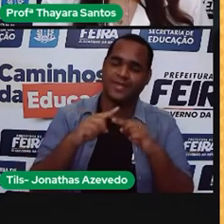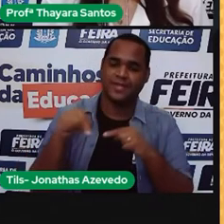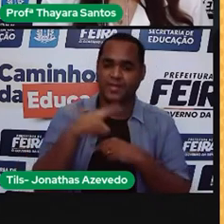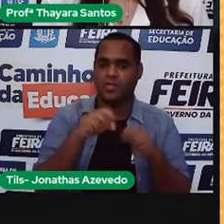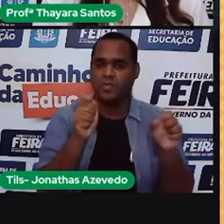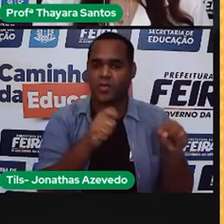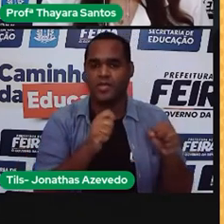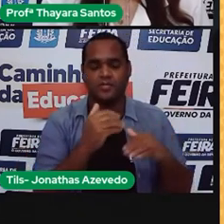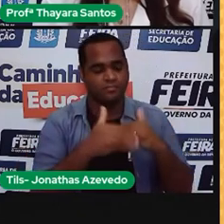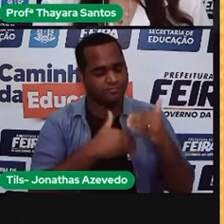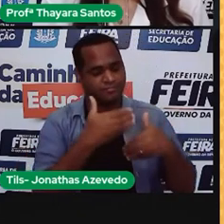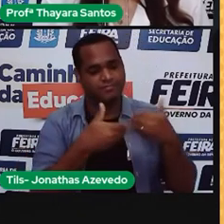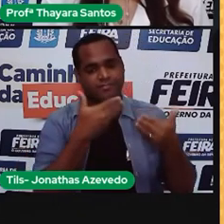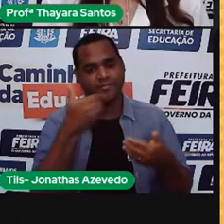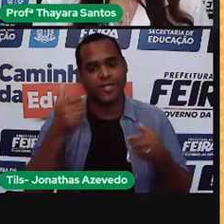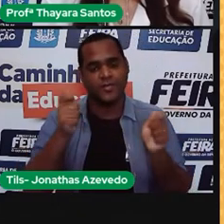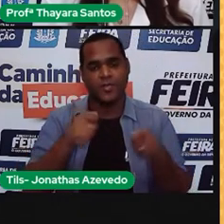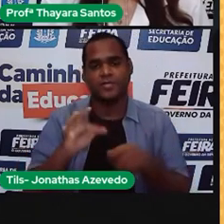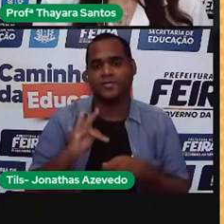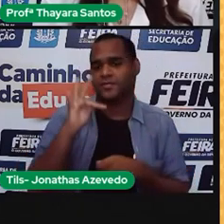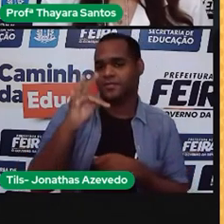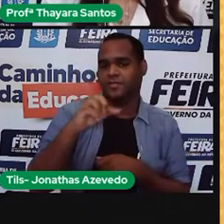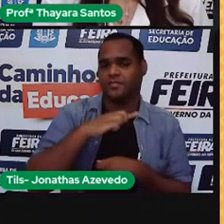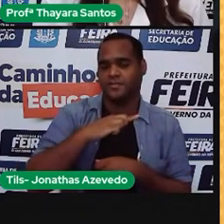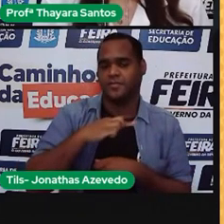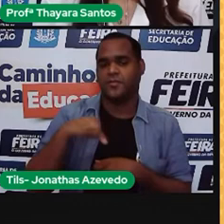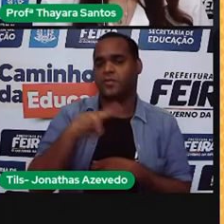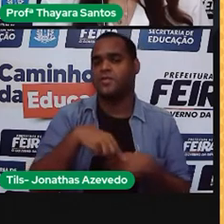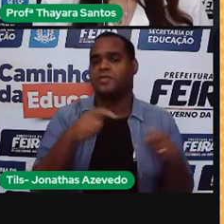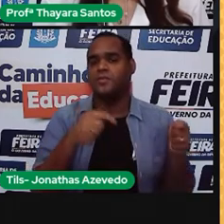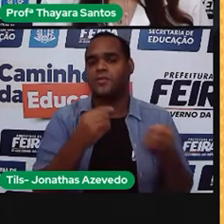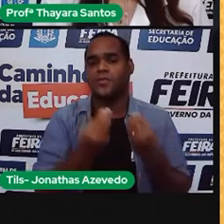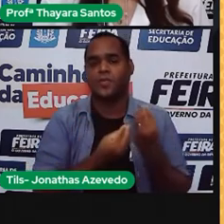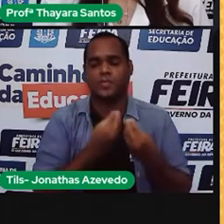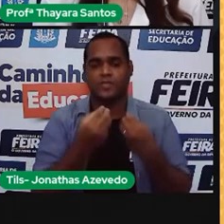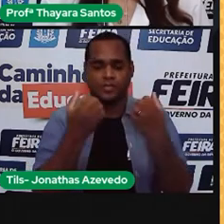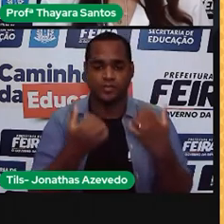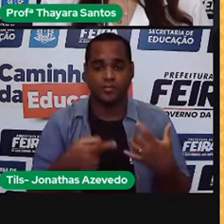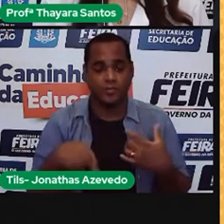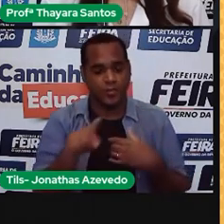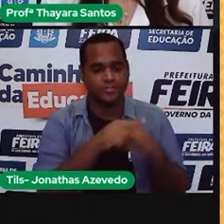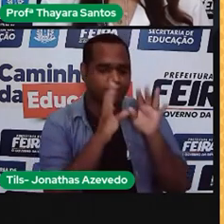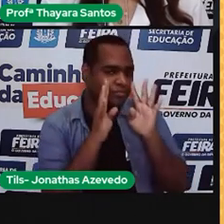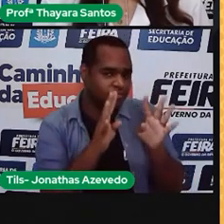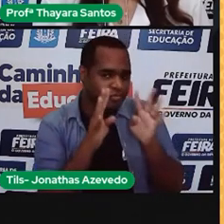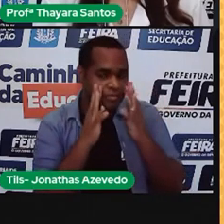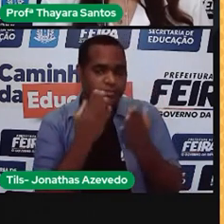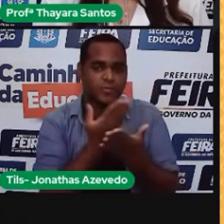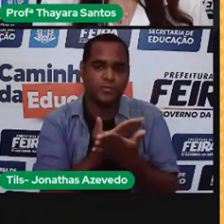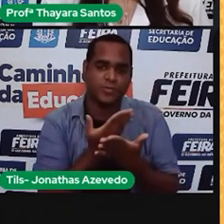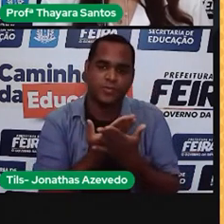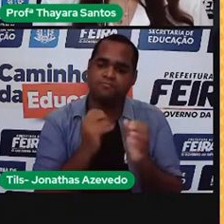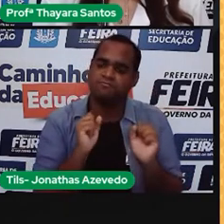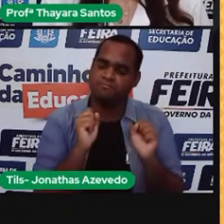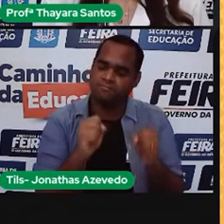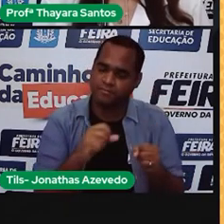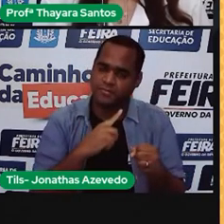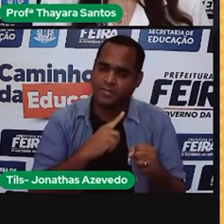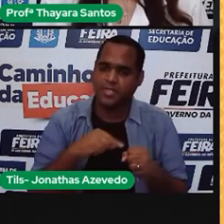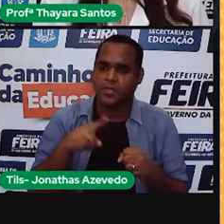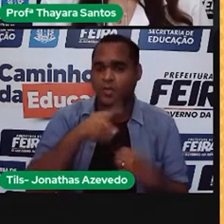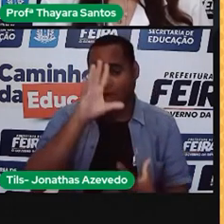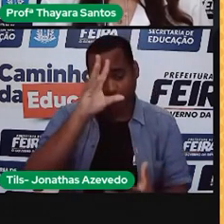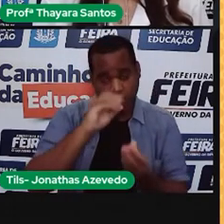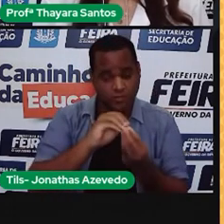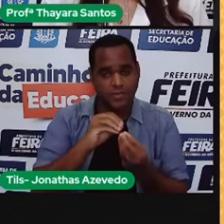melhorar o nosso futuro. O que temos que fazer é ficar atentos e estudar bastante para entender